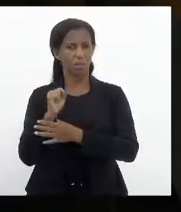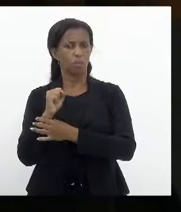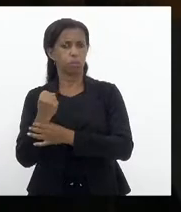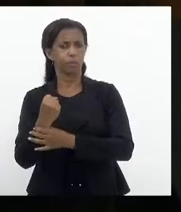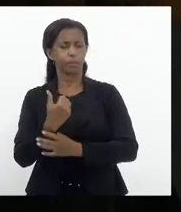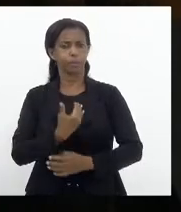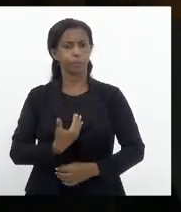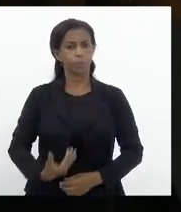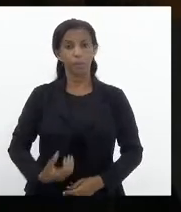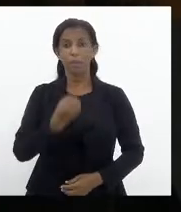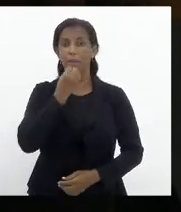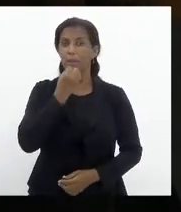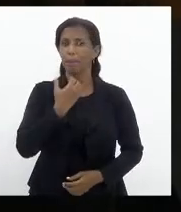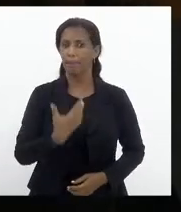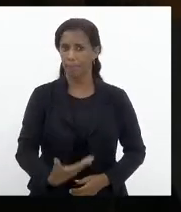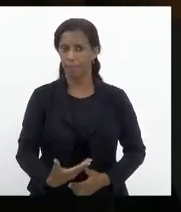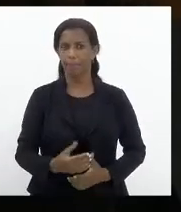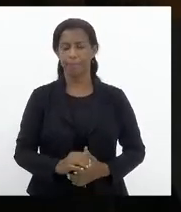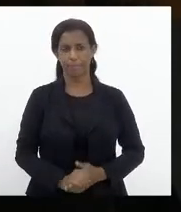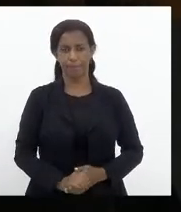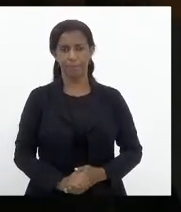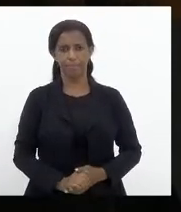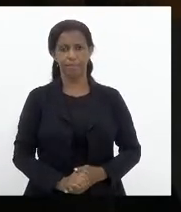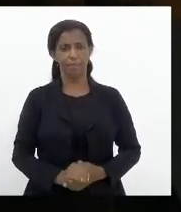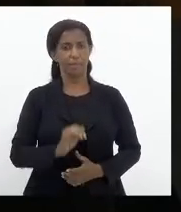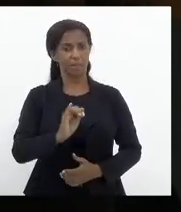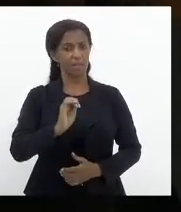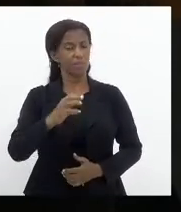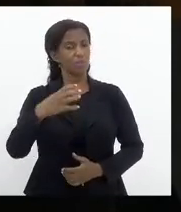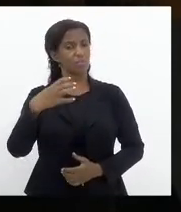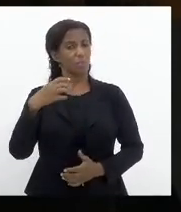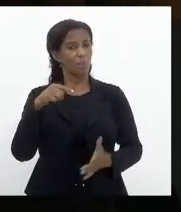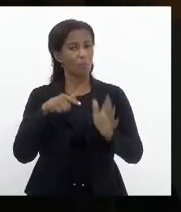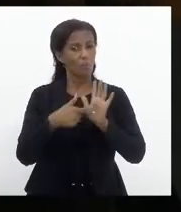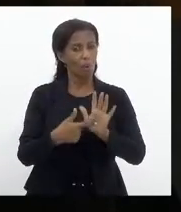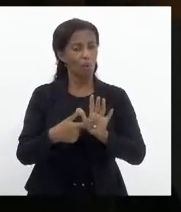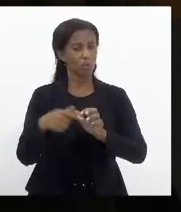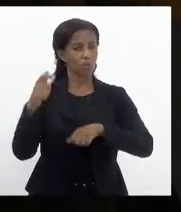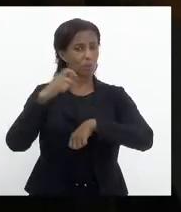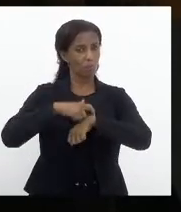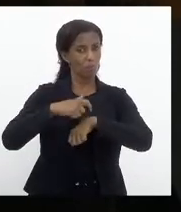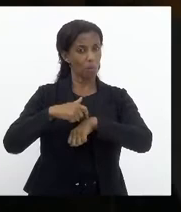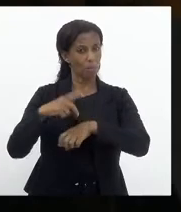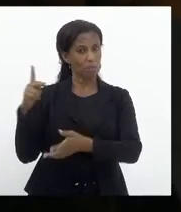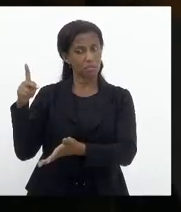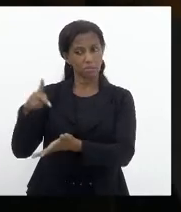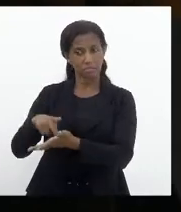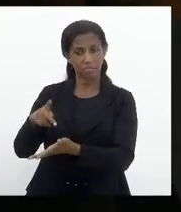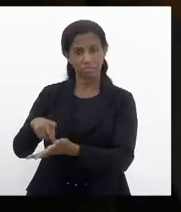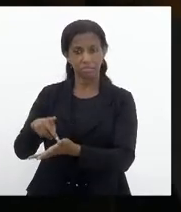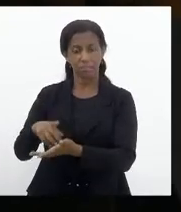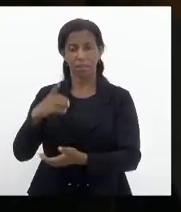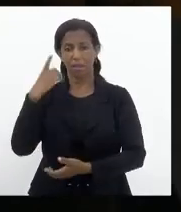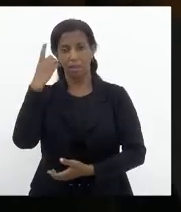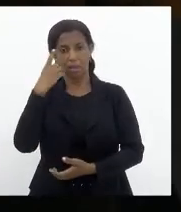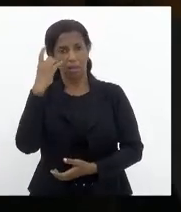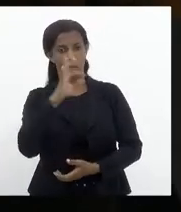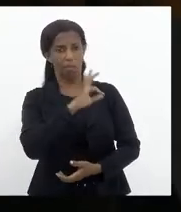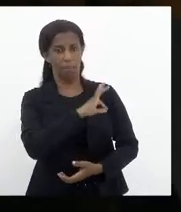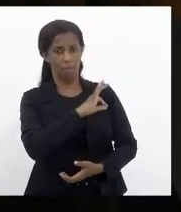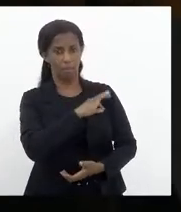Que bom! Isso significa que nós temos um momento favorável, deputada Marta Rocha.